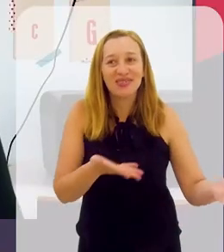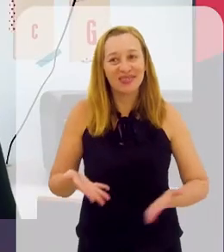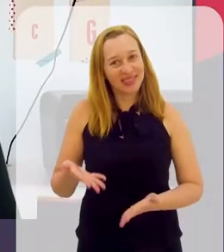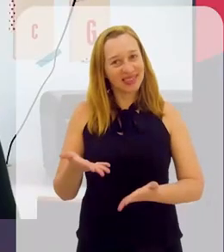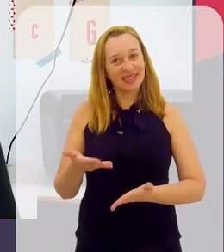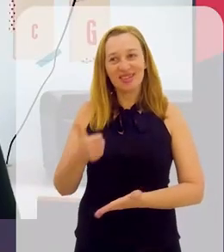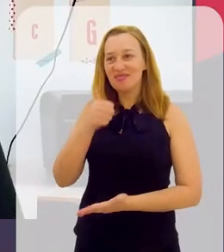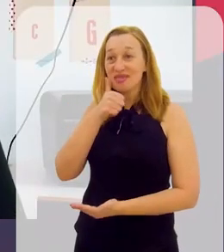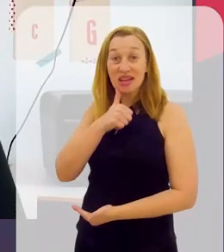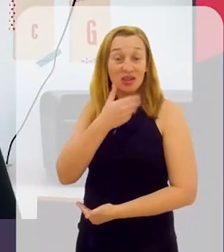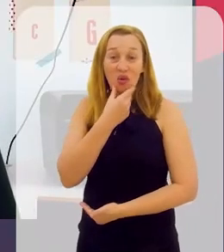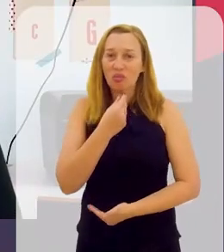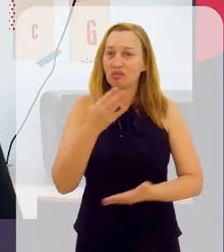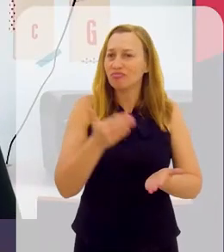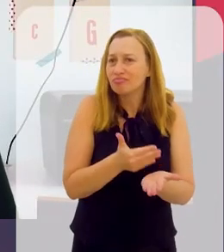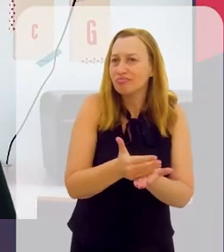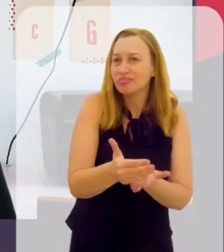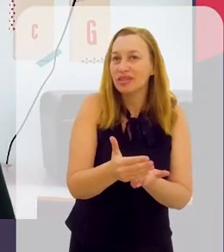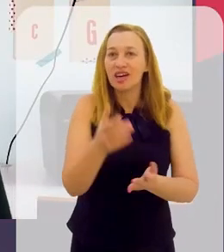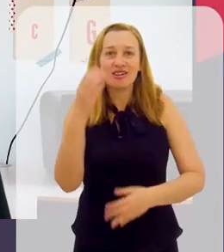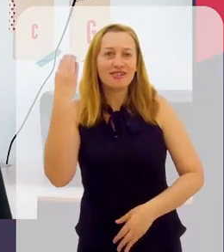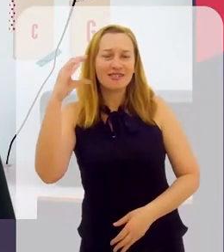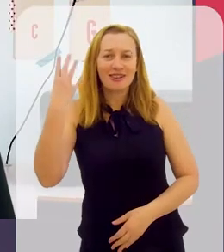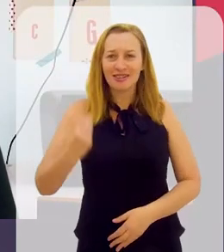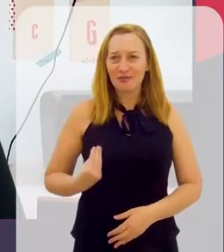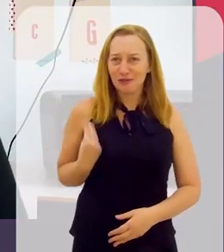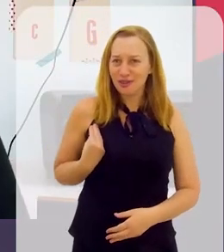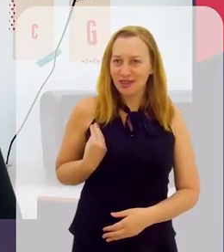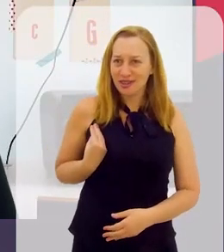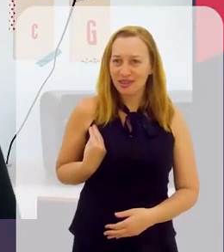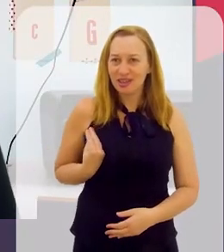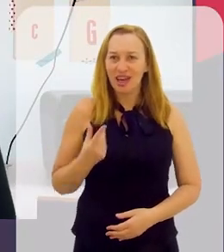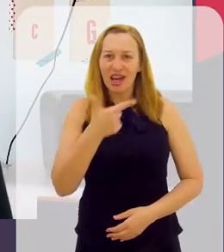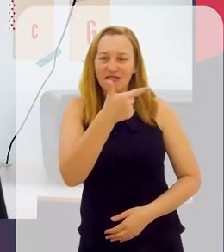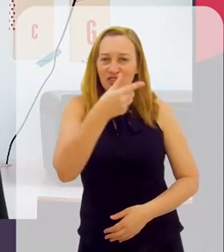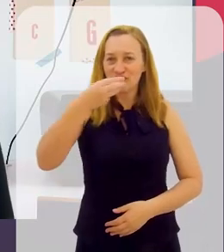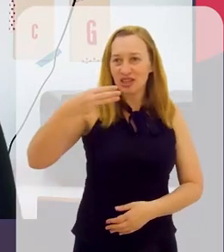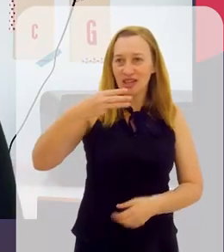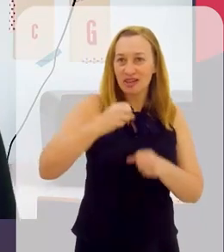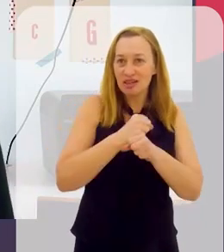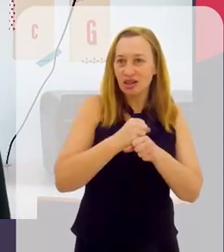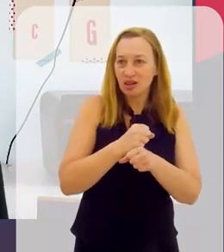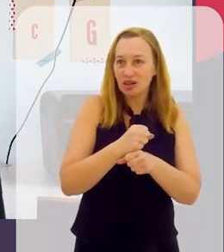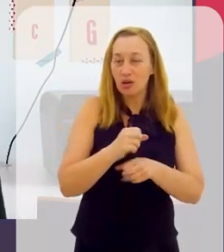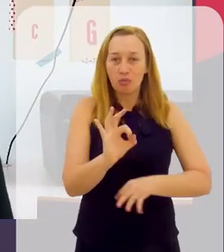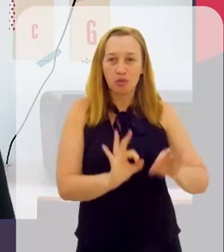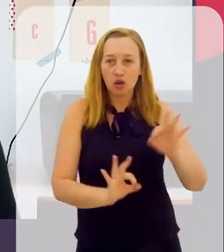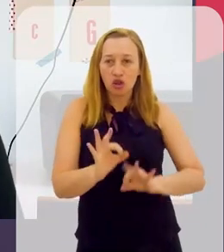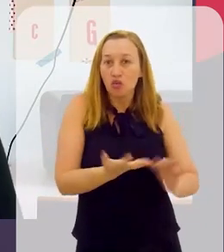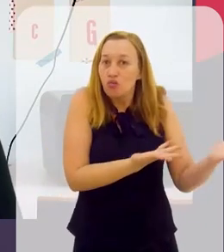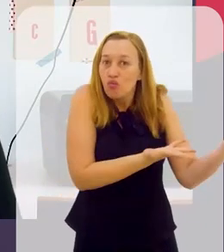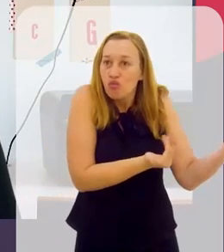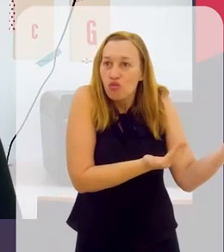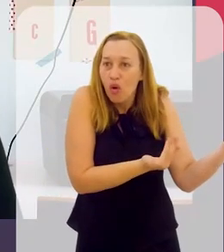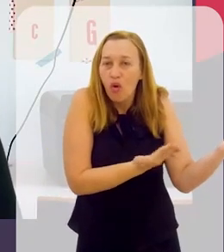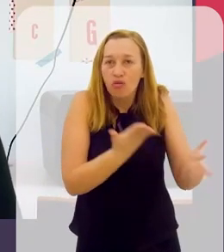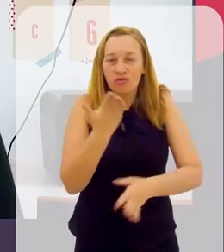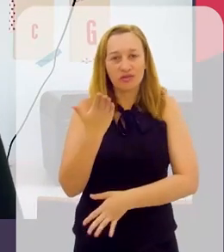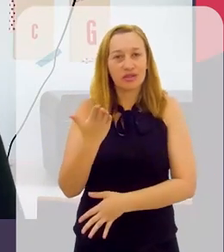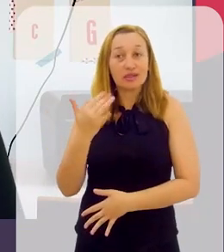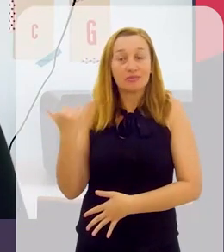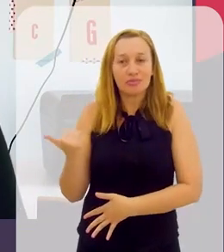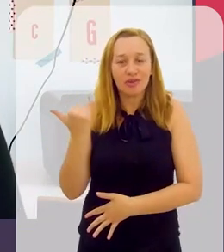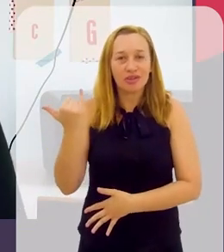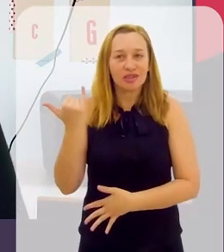Seja bem-vindo, seja bem-vinda. Está começando o Ciência e Existência. Há 23 anos, o projeto Jovens Talentos